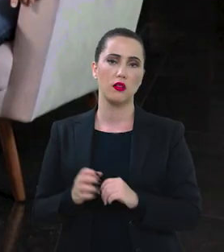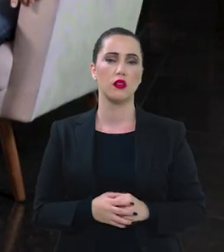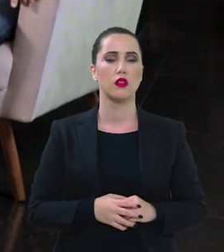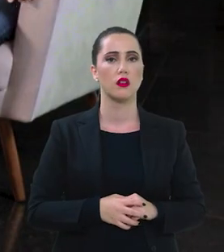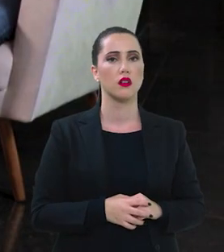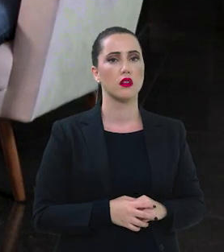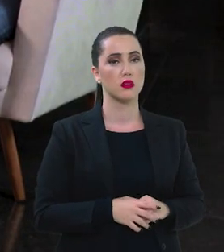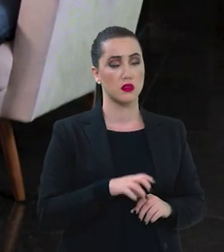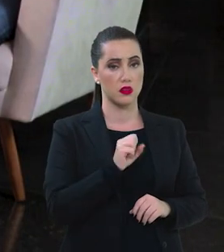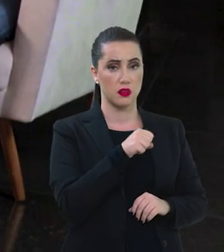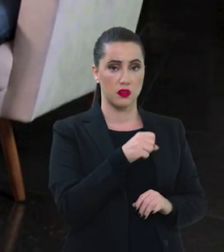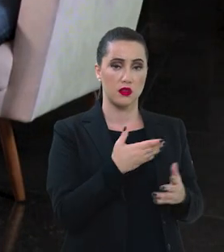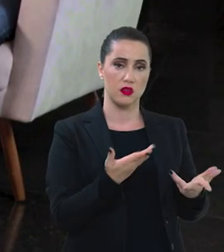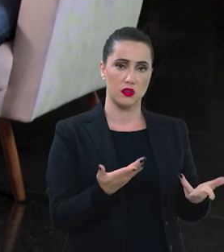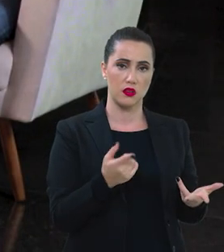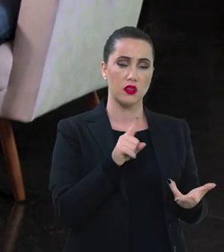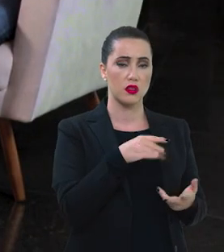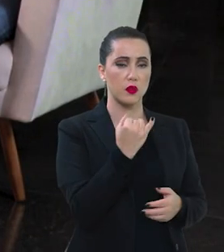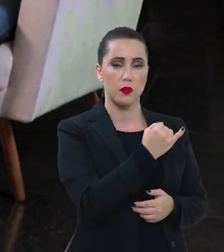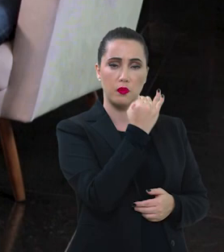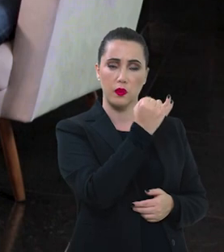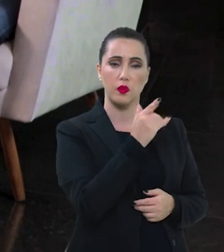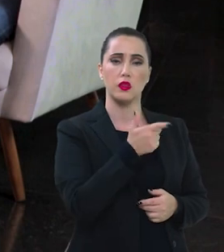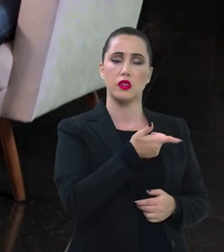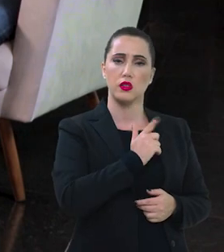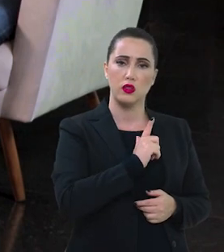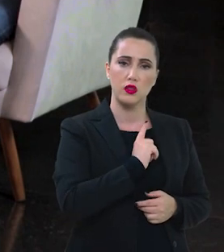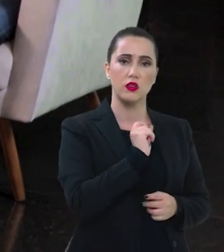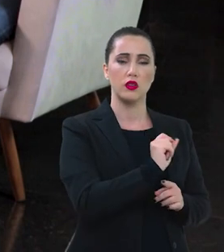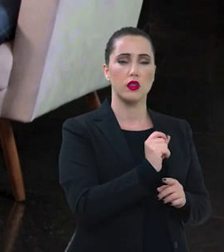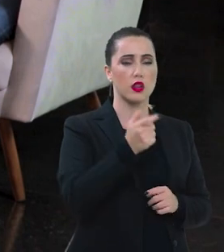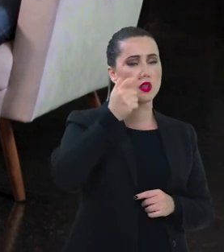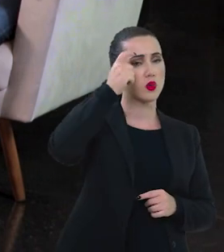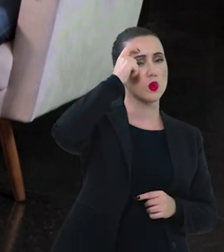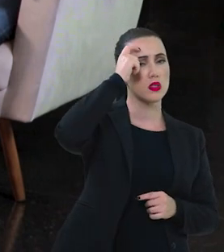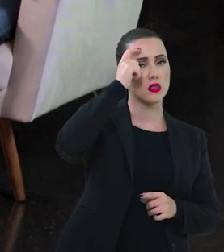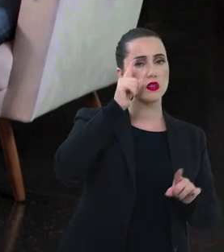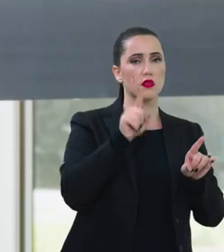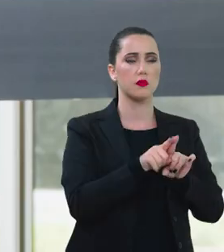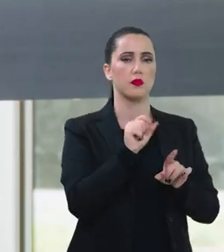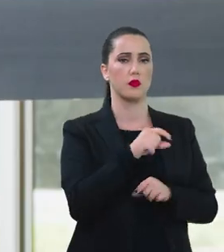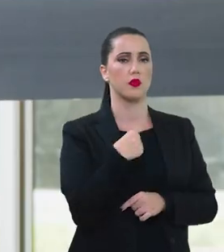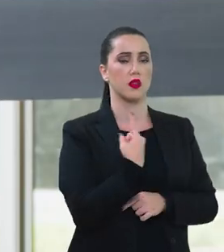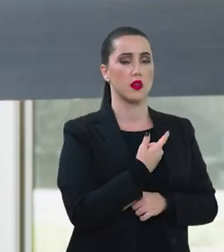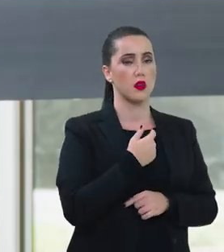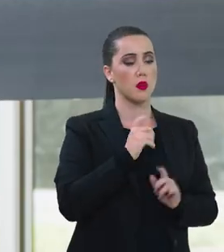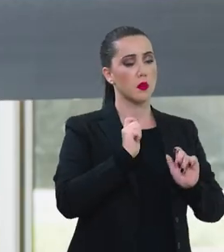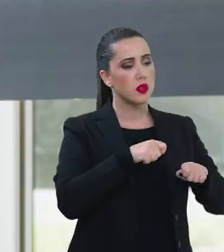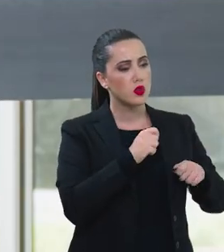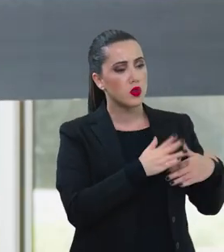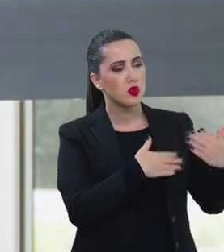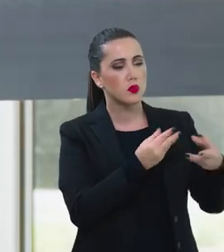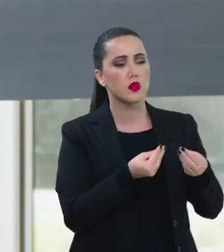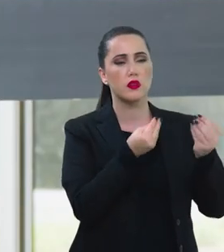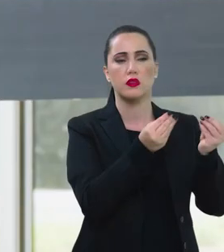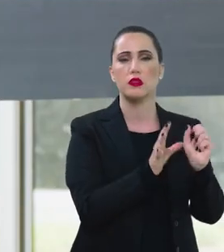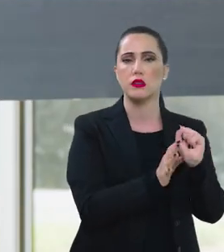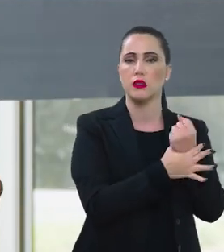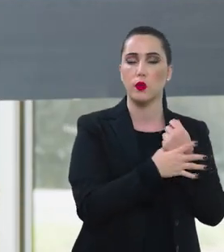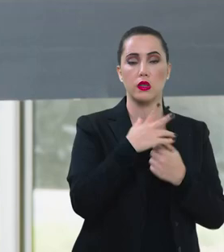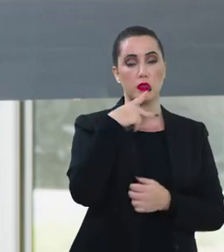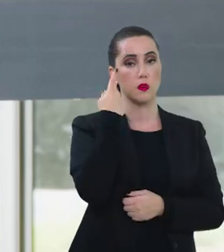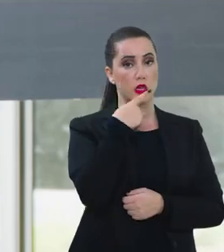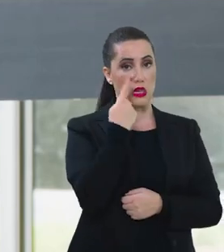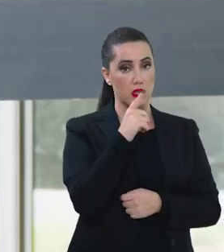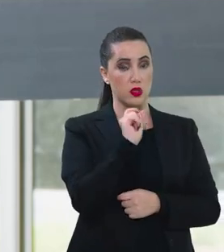Exatamente exatamente e aí por isso que é importante ter essa consciência para que a gente de fato garanta que tem